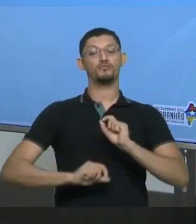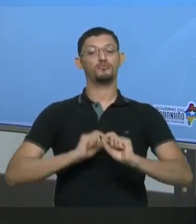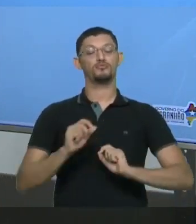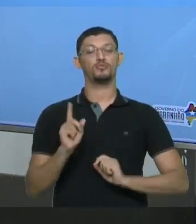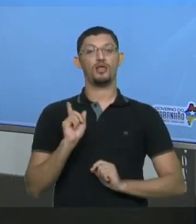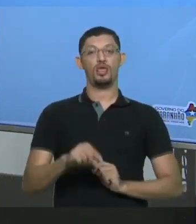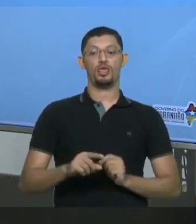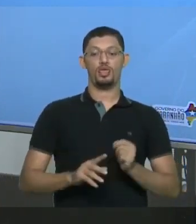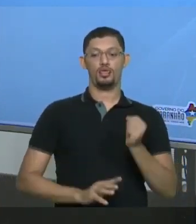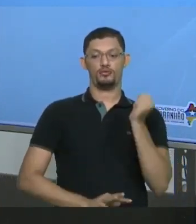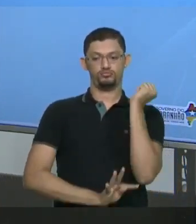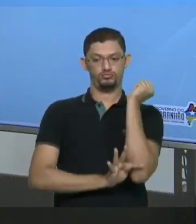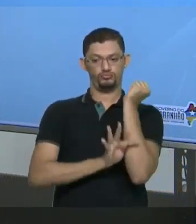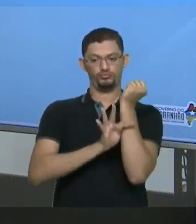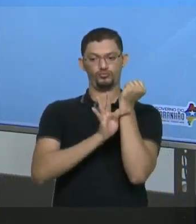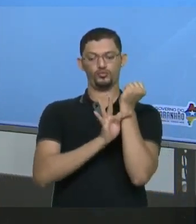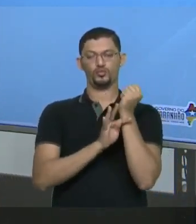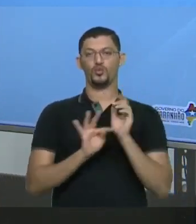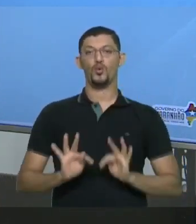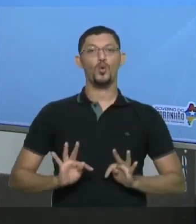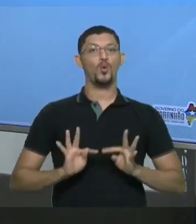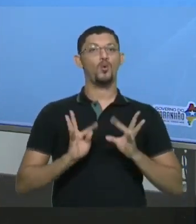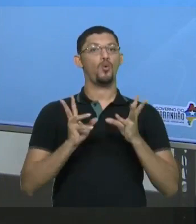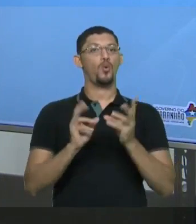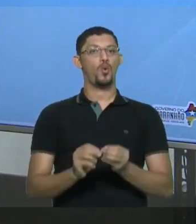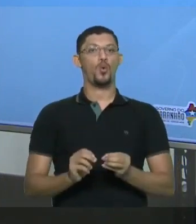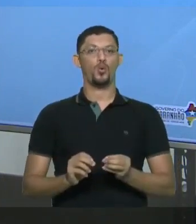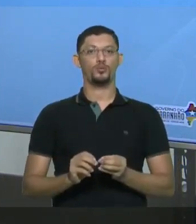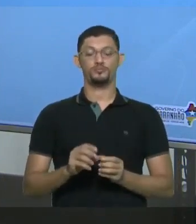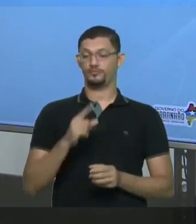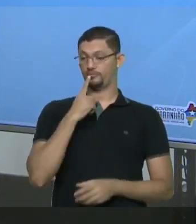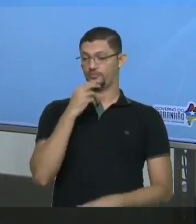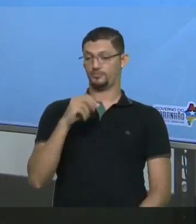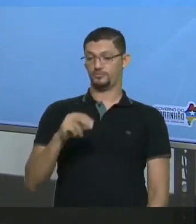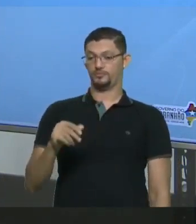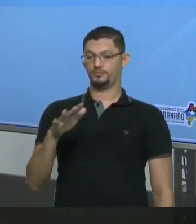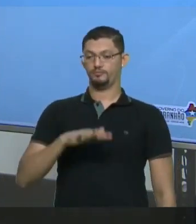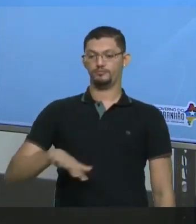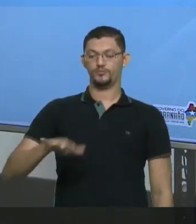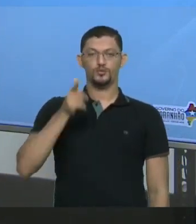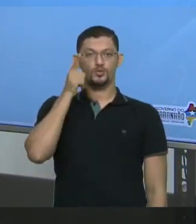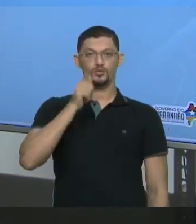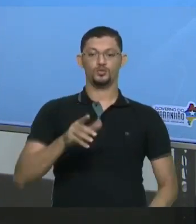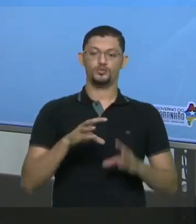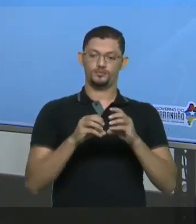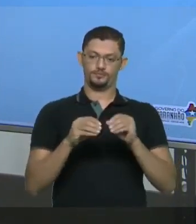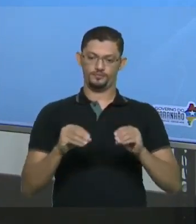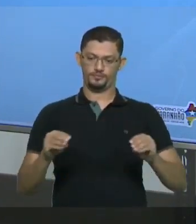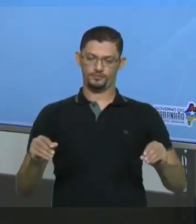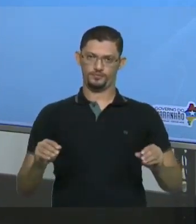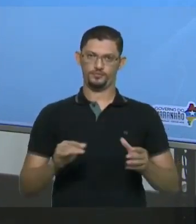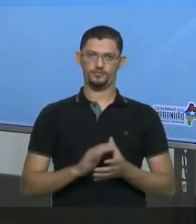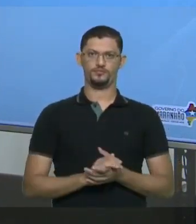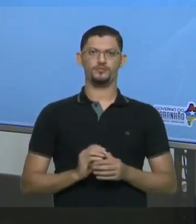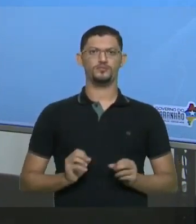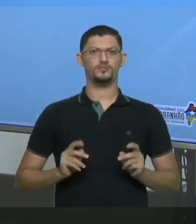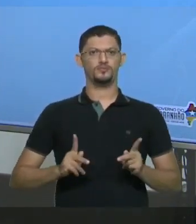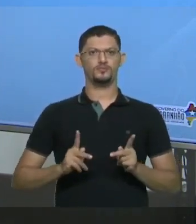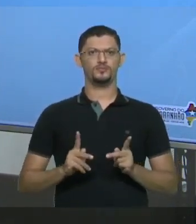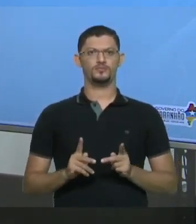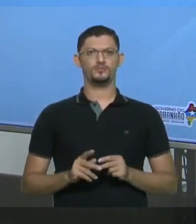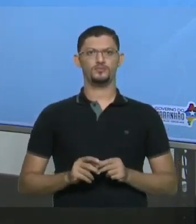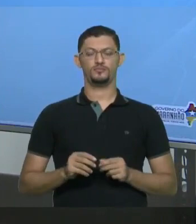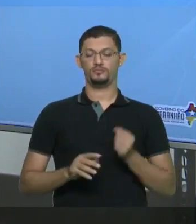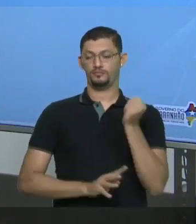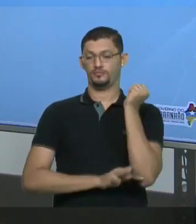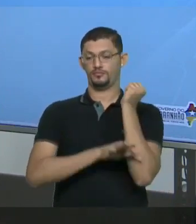Eu posso aquecer Para que toda Todo sal de cozinha Consiga se dissolver Ok pessoal? E